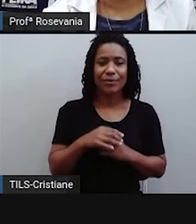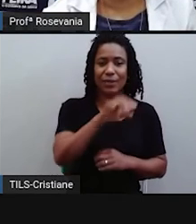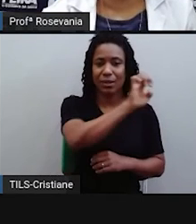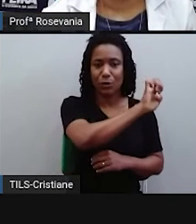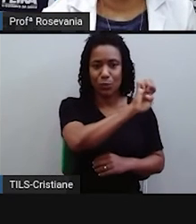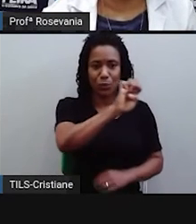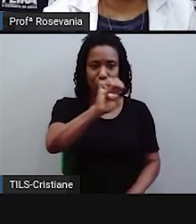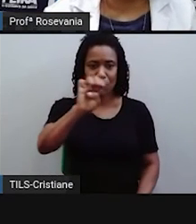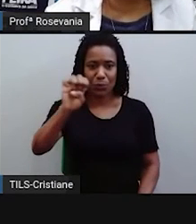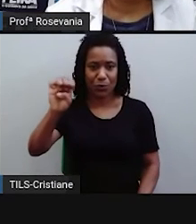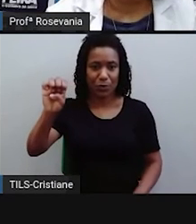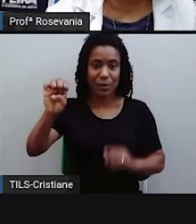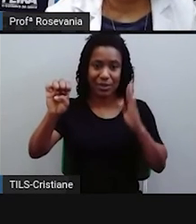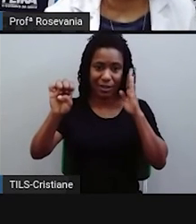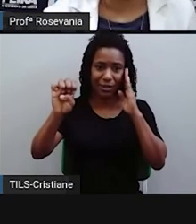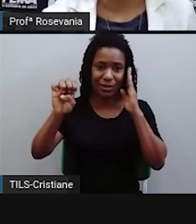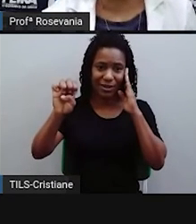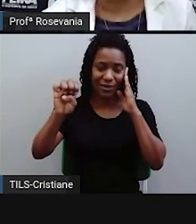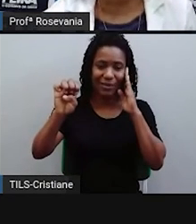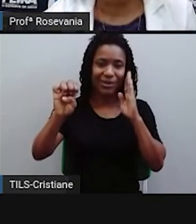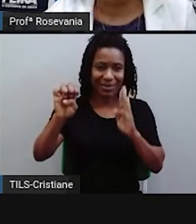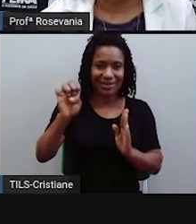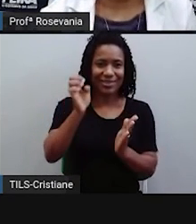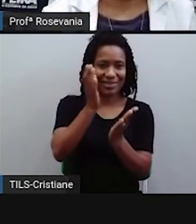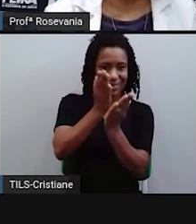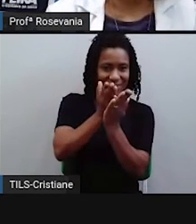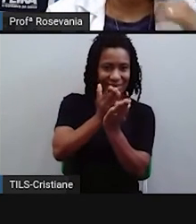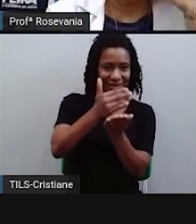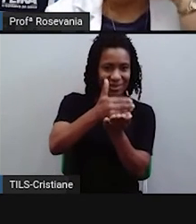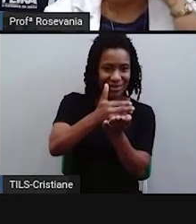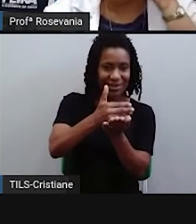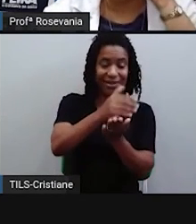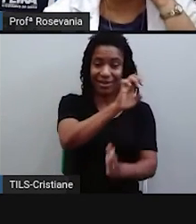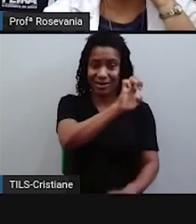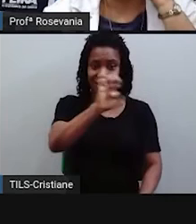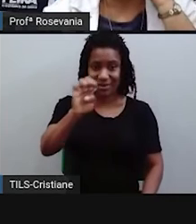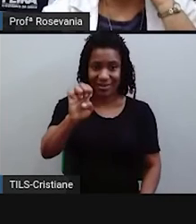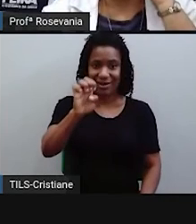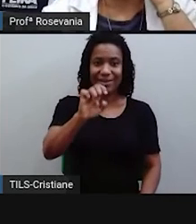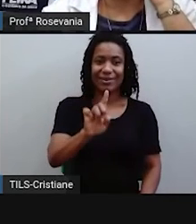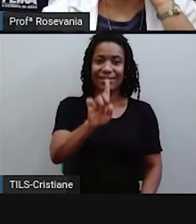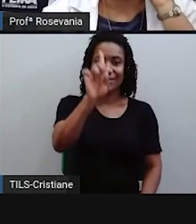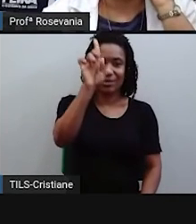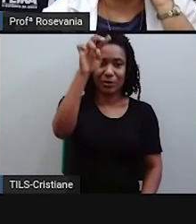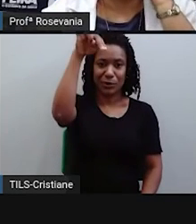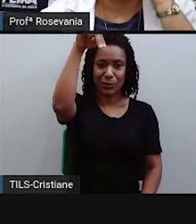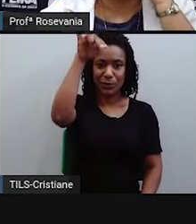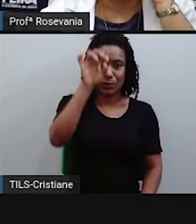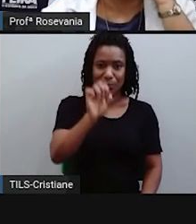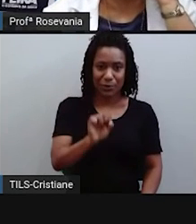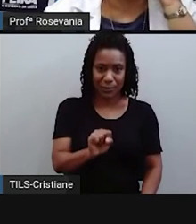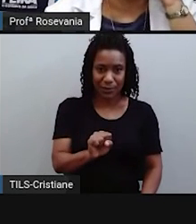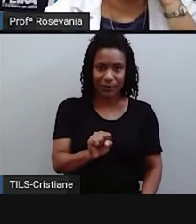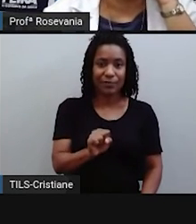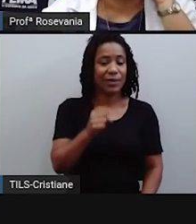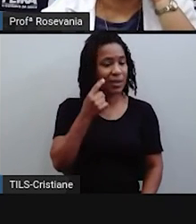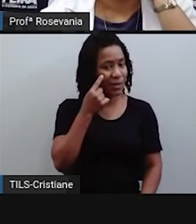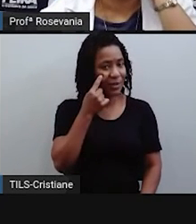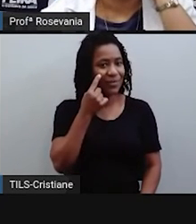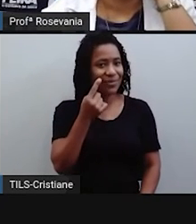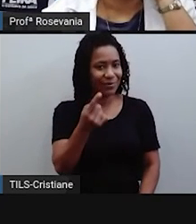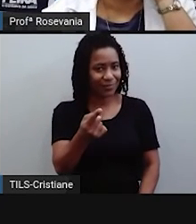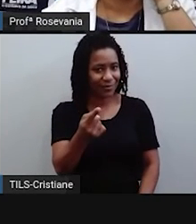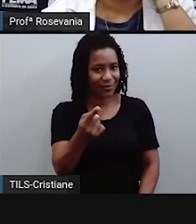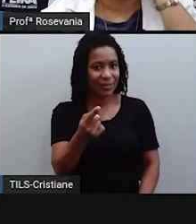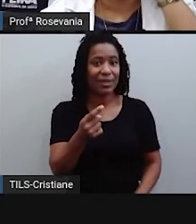hemisférios, isso você já sabe, já tá craque, já aprendeu, né. Aqui a gente tem, né, na cidade, né, de